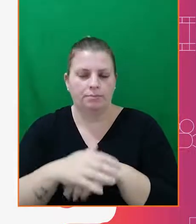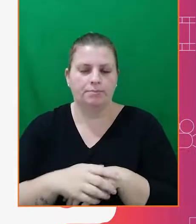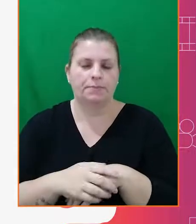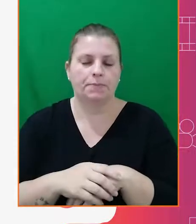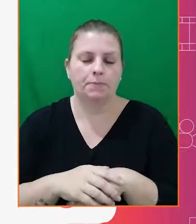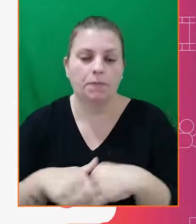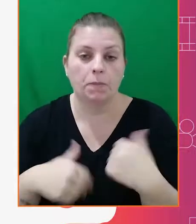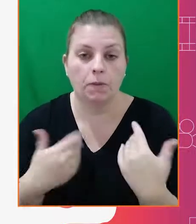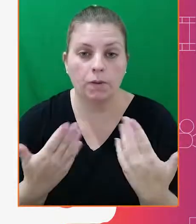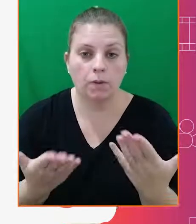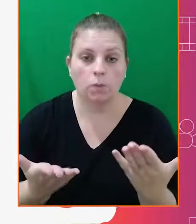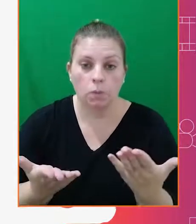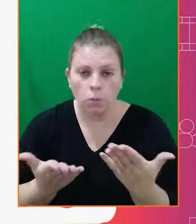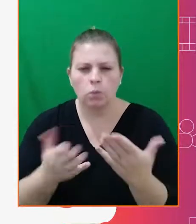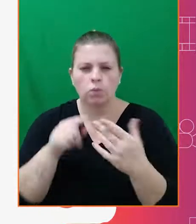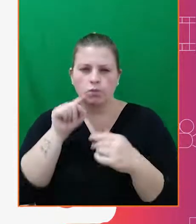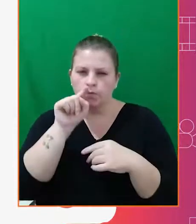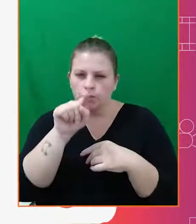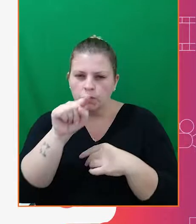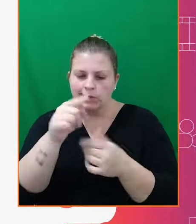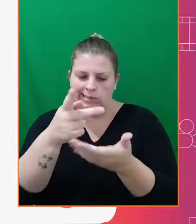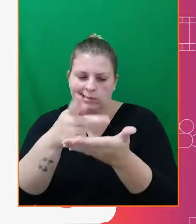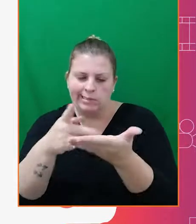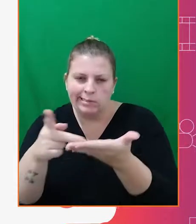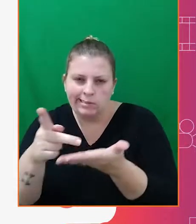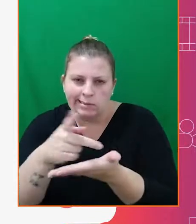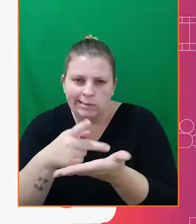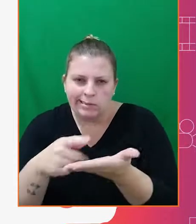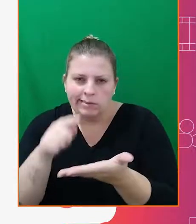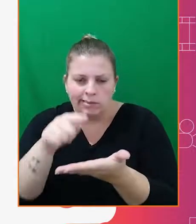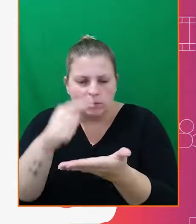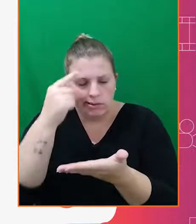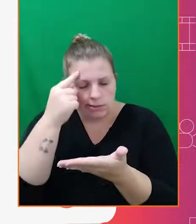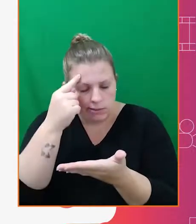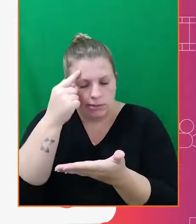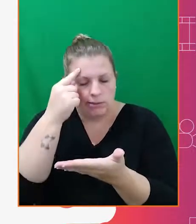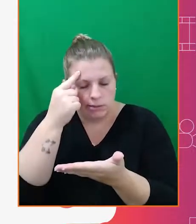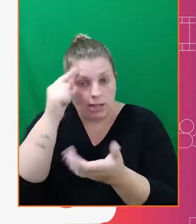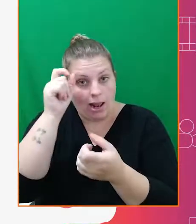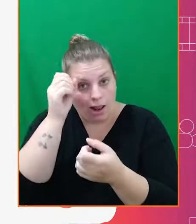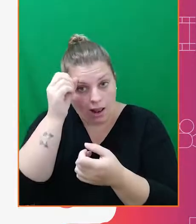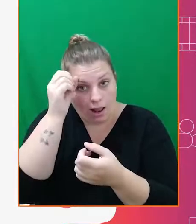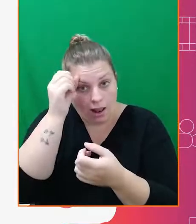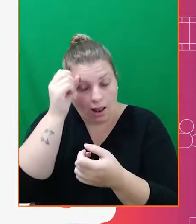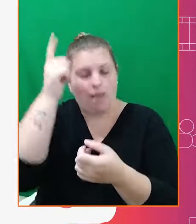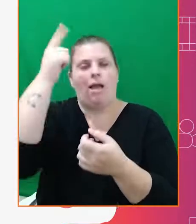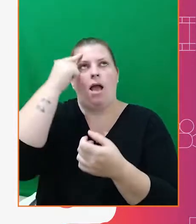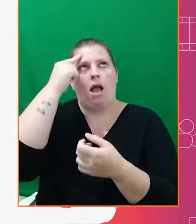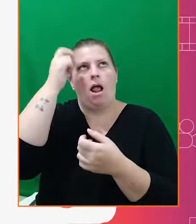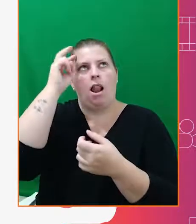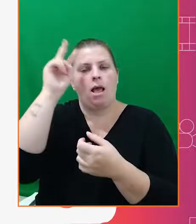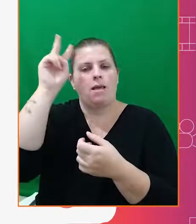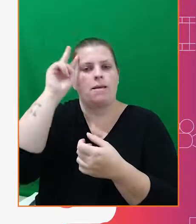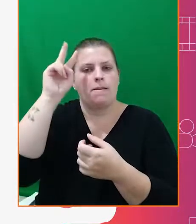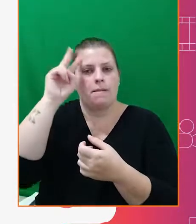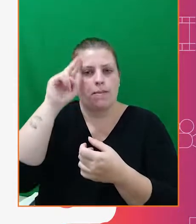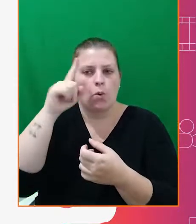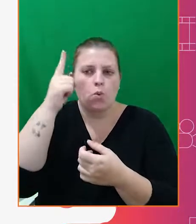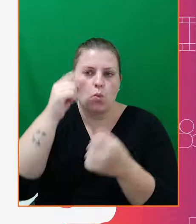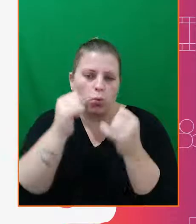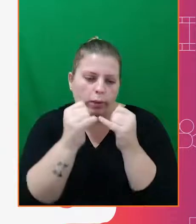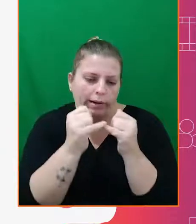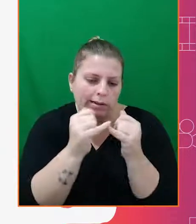Quando você estiver desenhando, lembre-se, você não precisa desenhar apenas uma linha